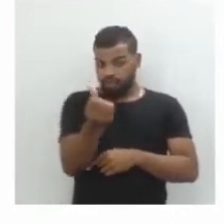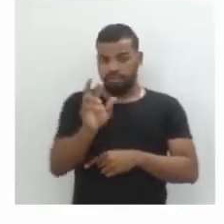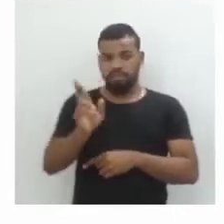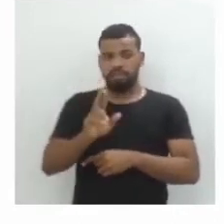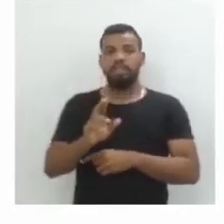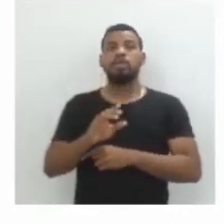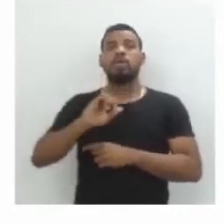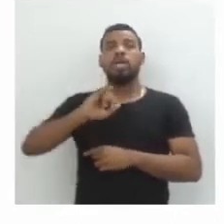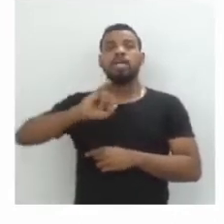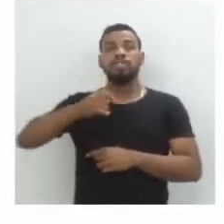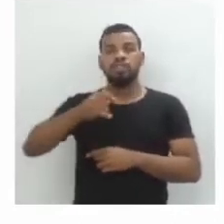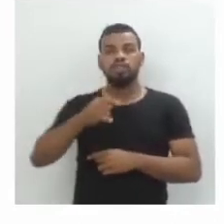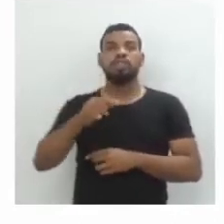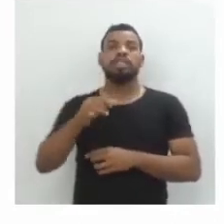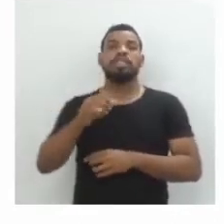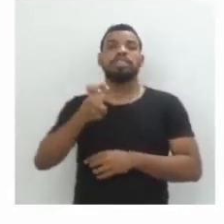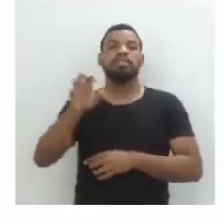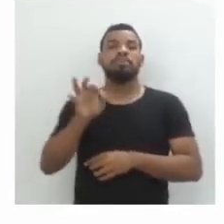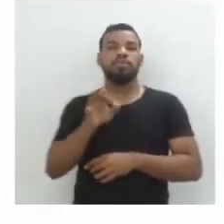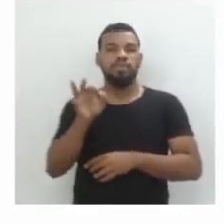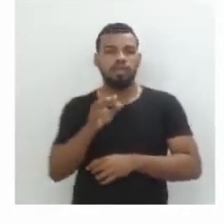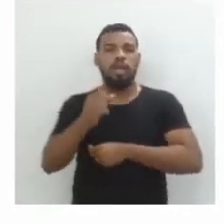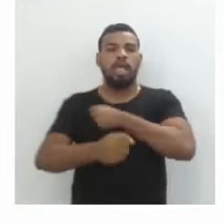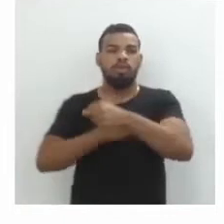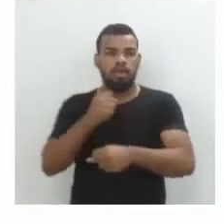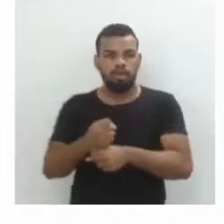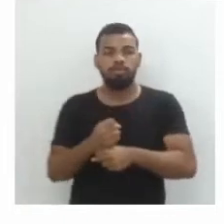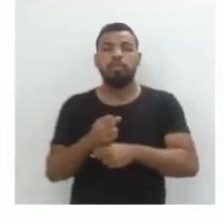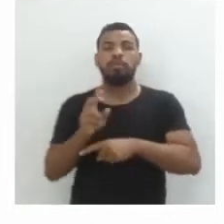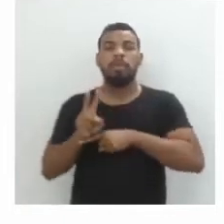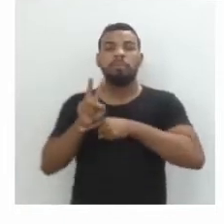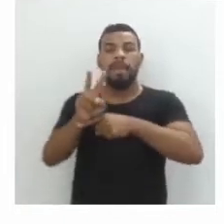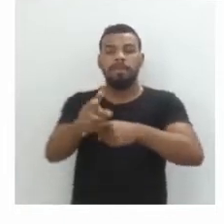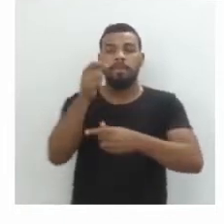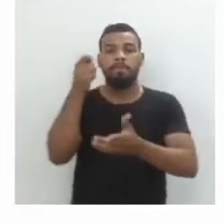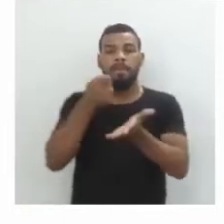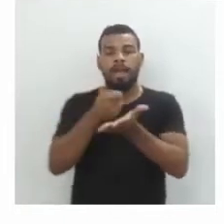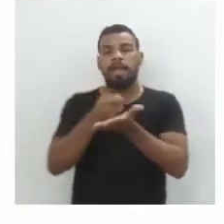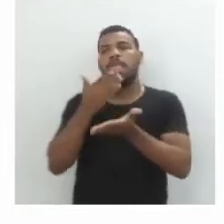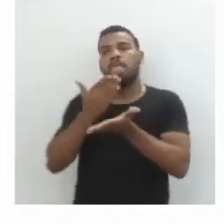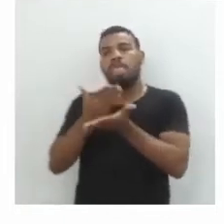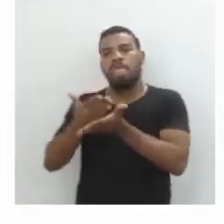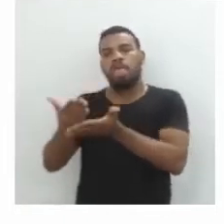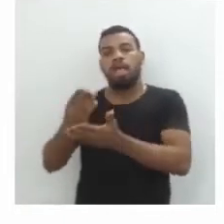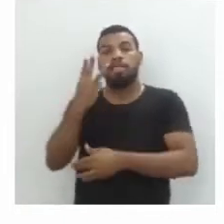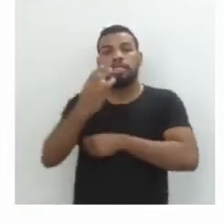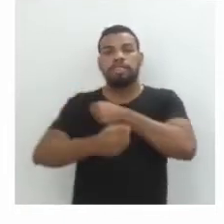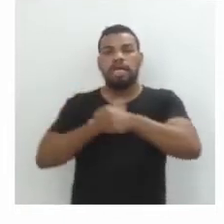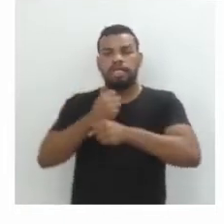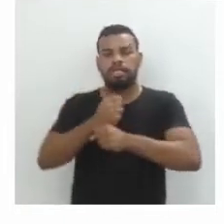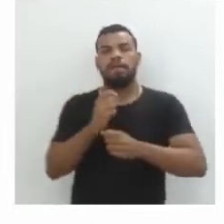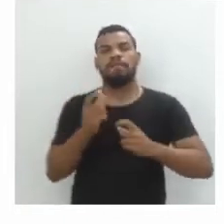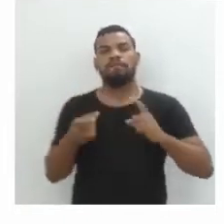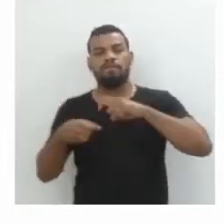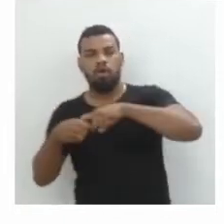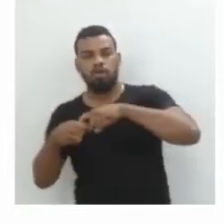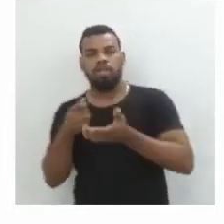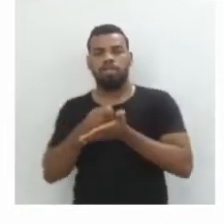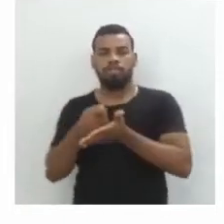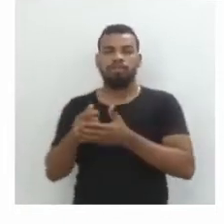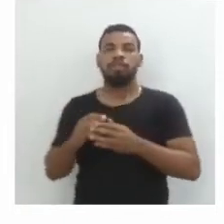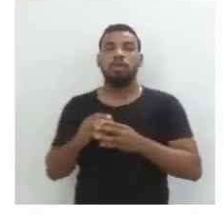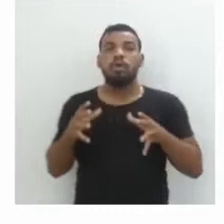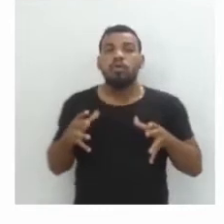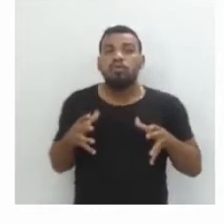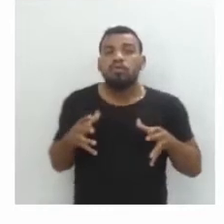5%. O empréstimo será pago em 3 anos. Então qual o montante que Marta irá pagar ao final desse